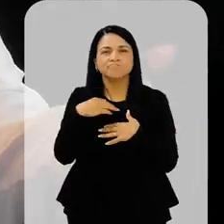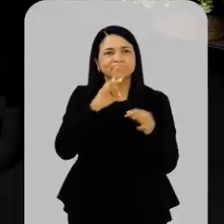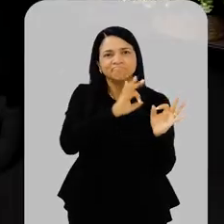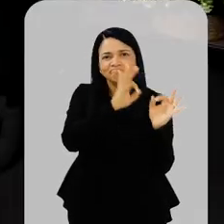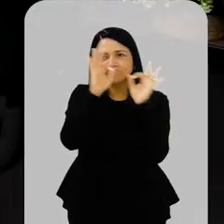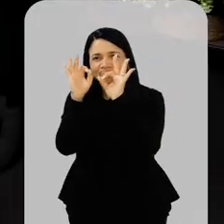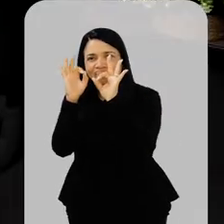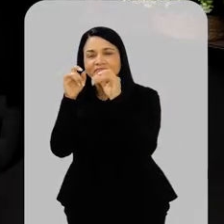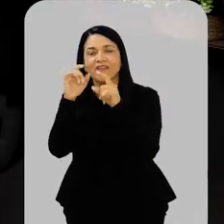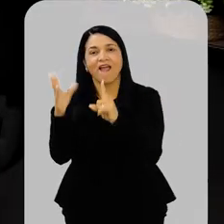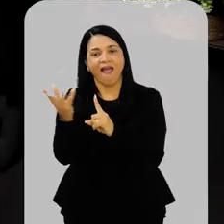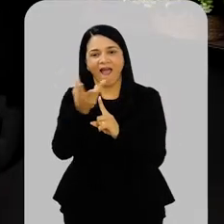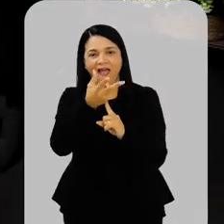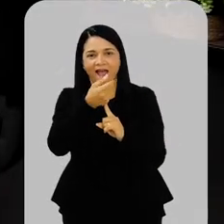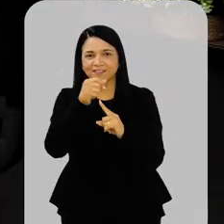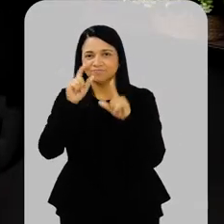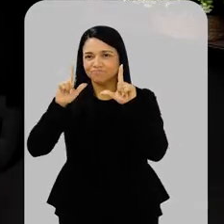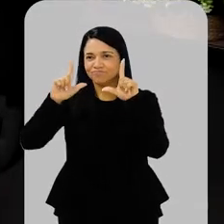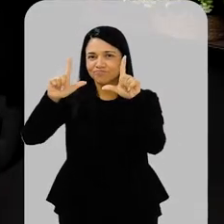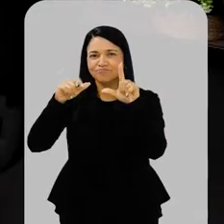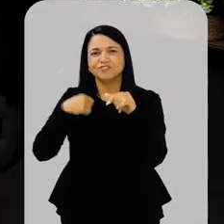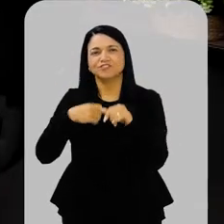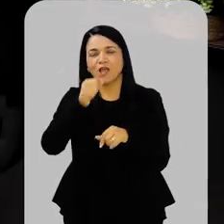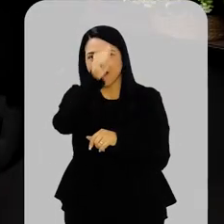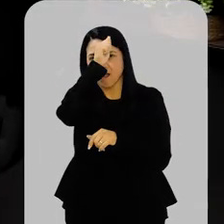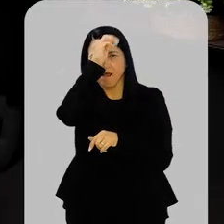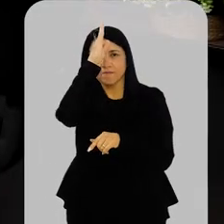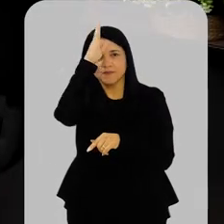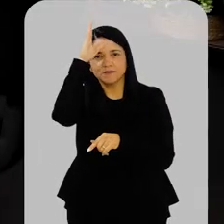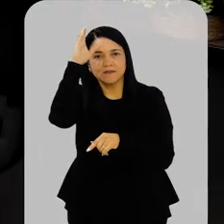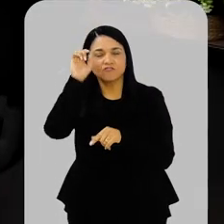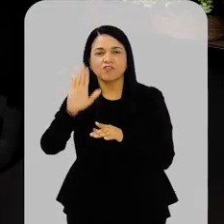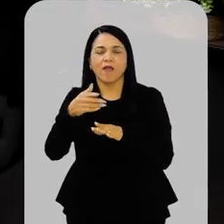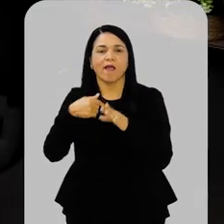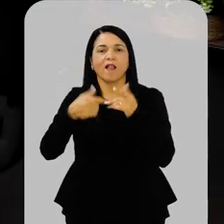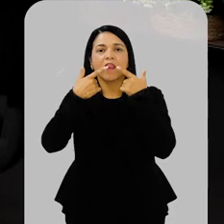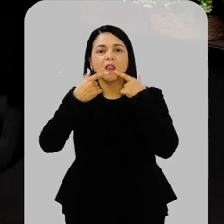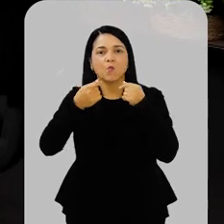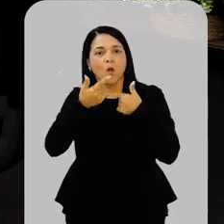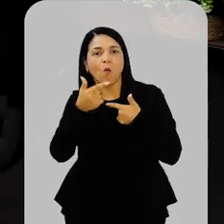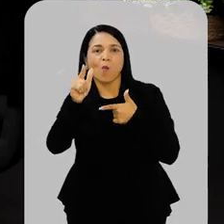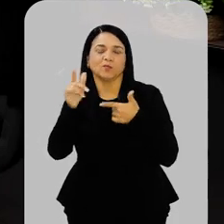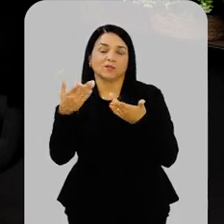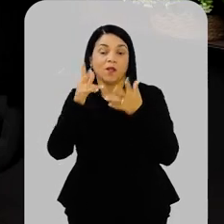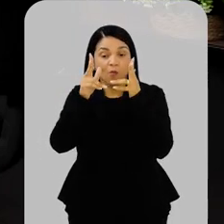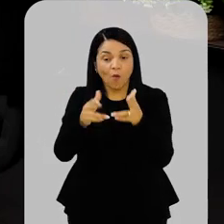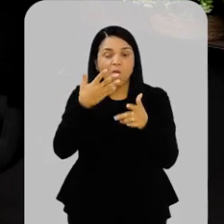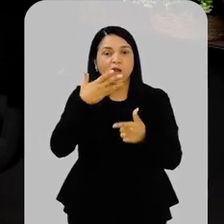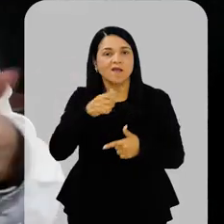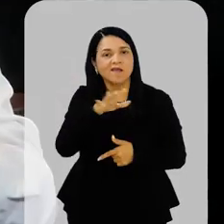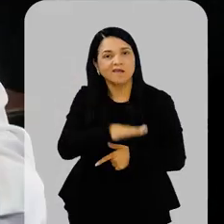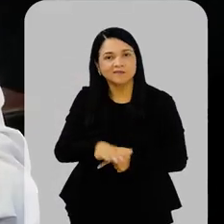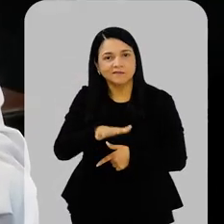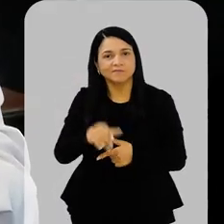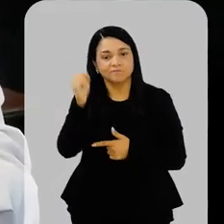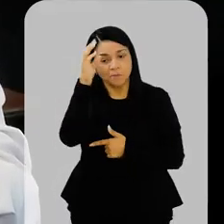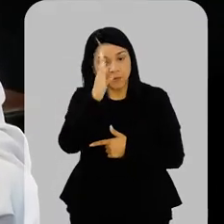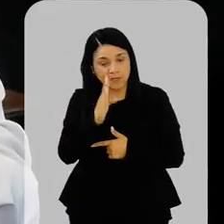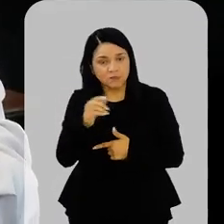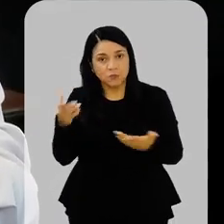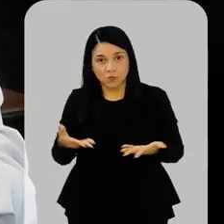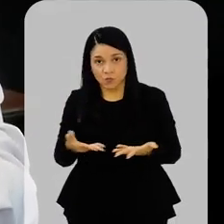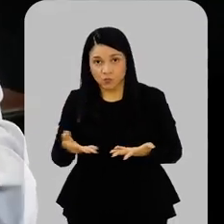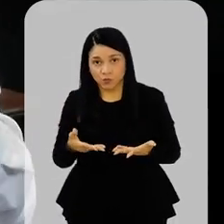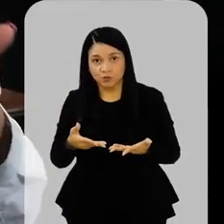aquela obra de arte, porque você já foi alfabetizado em outra língua. E isso acontece com a criança. A criança hoje, no Brasil,